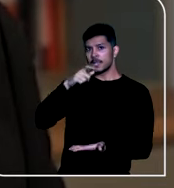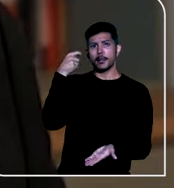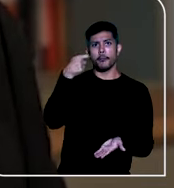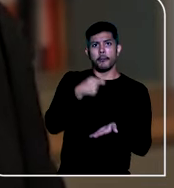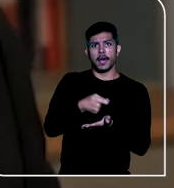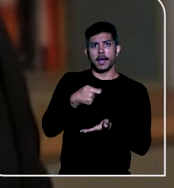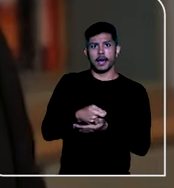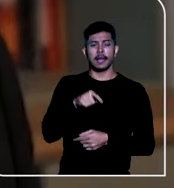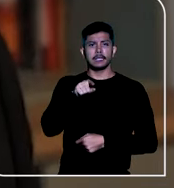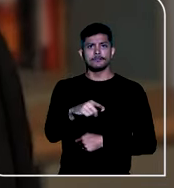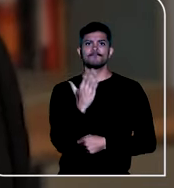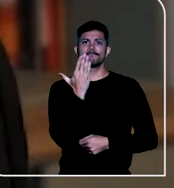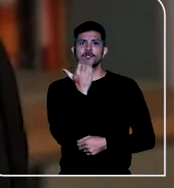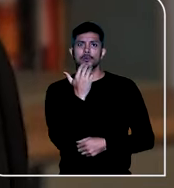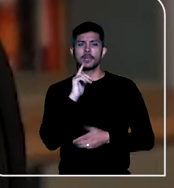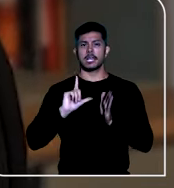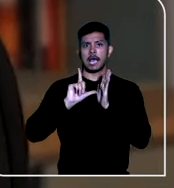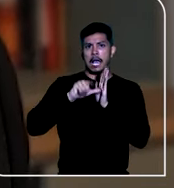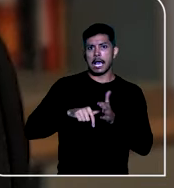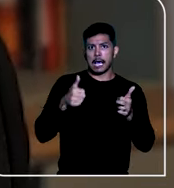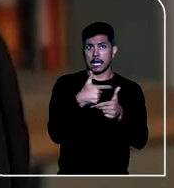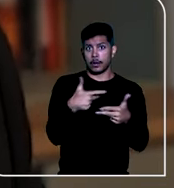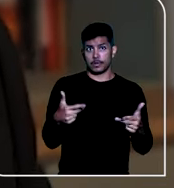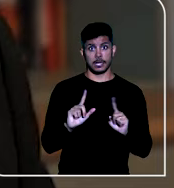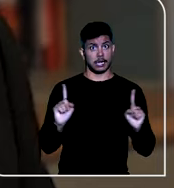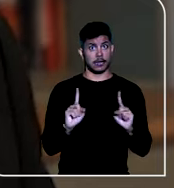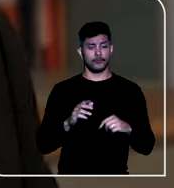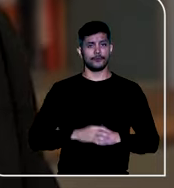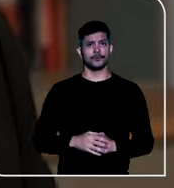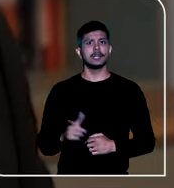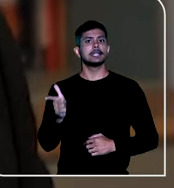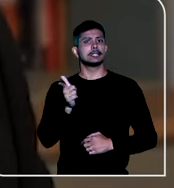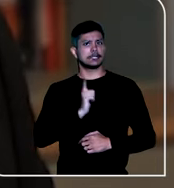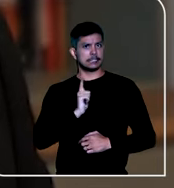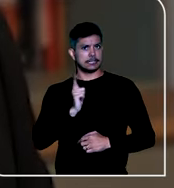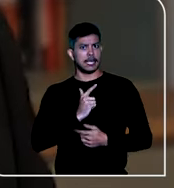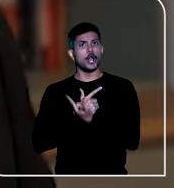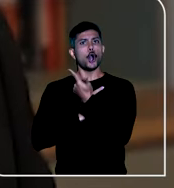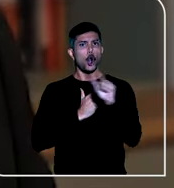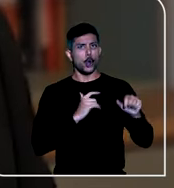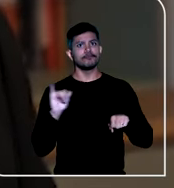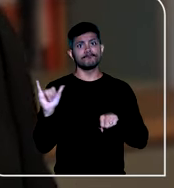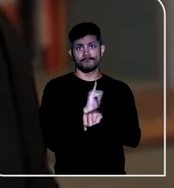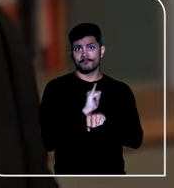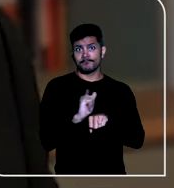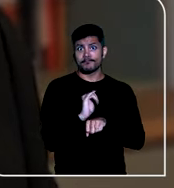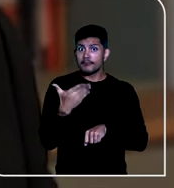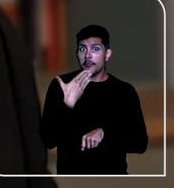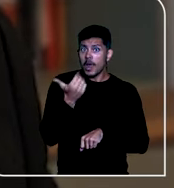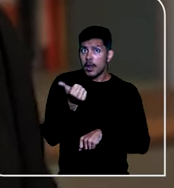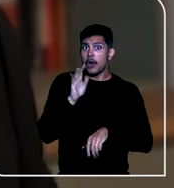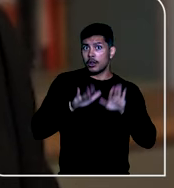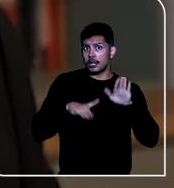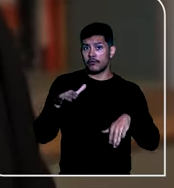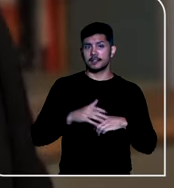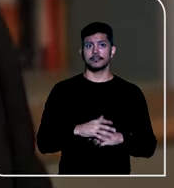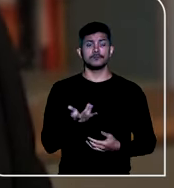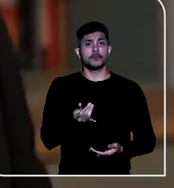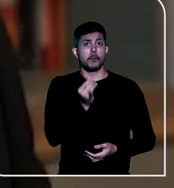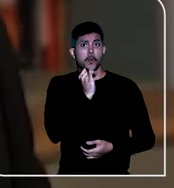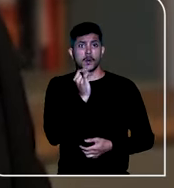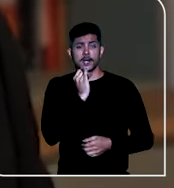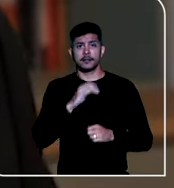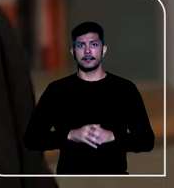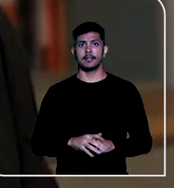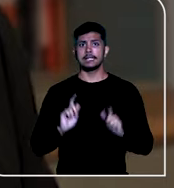pagamento dos alimentos que estão em atraso. Existem outras maneiras que podem ser até mais eficazes, como